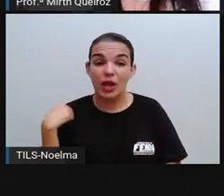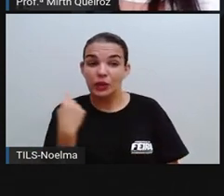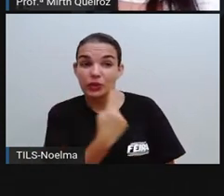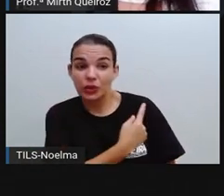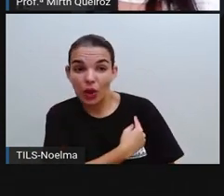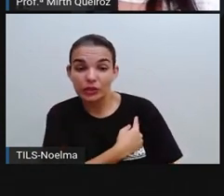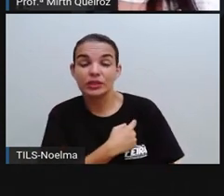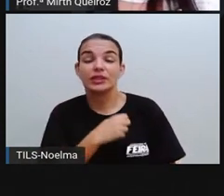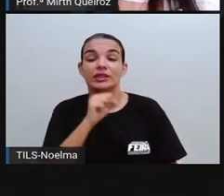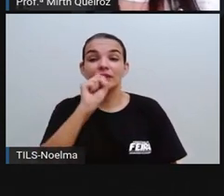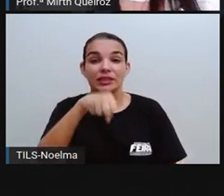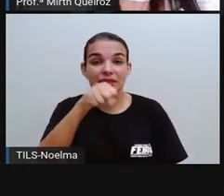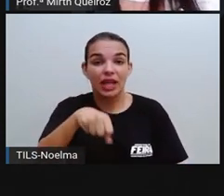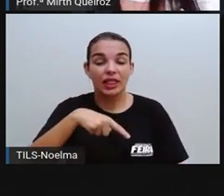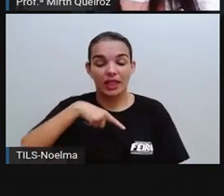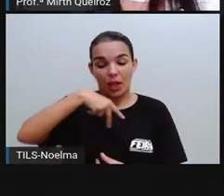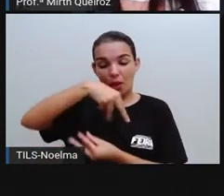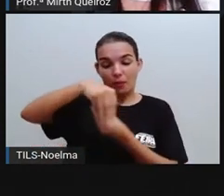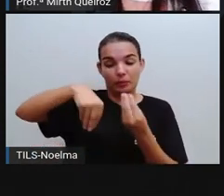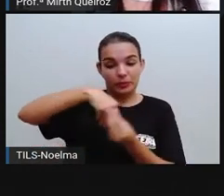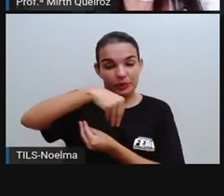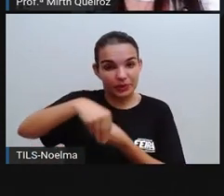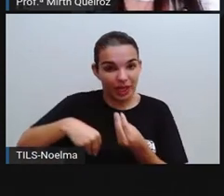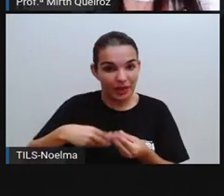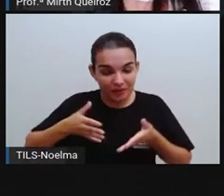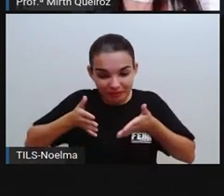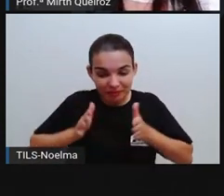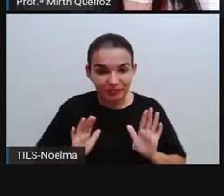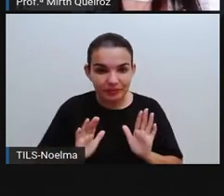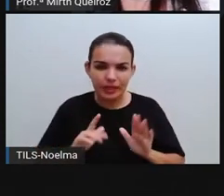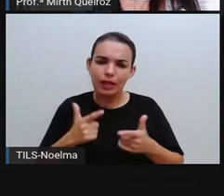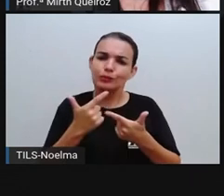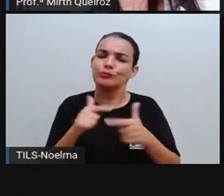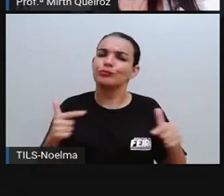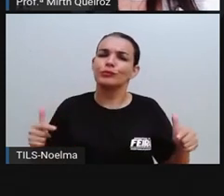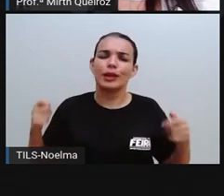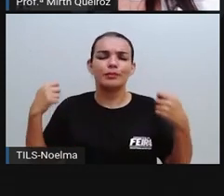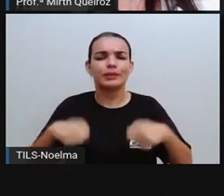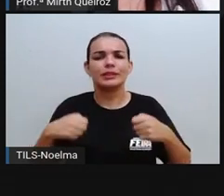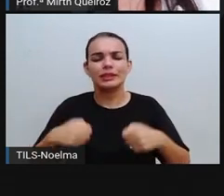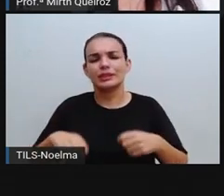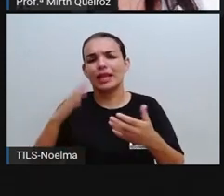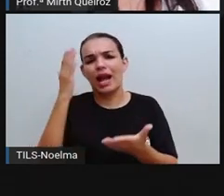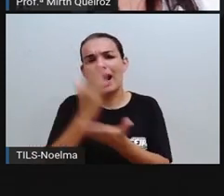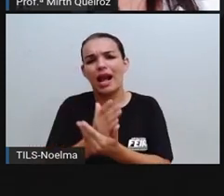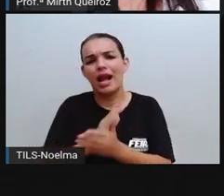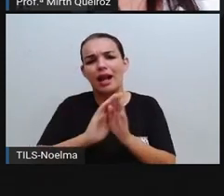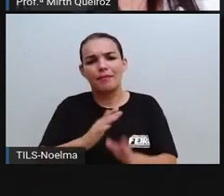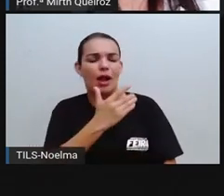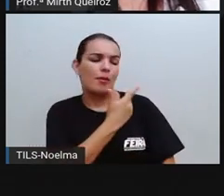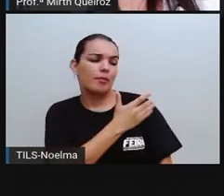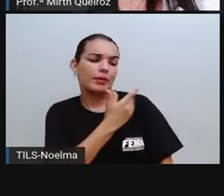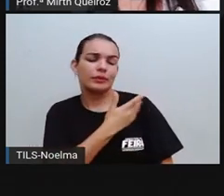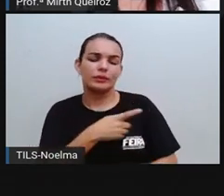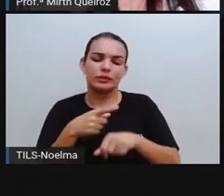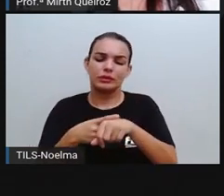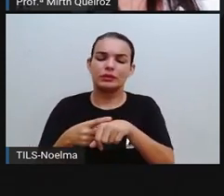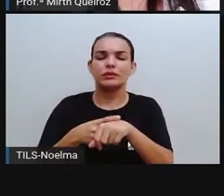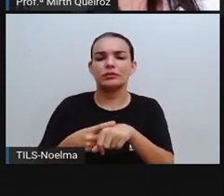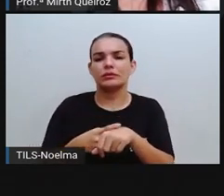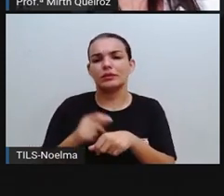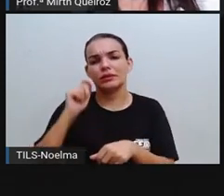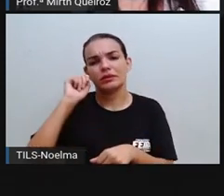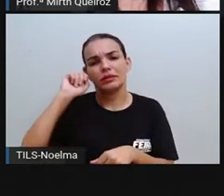frutos dessa miscigenação, não deveria haver o racismo. Infelizmente, mesmo a gente sabendo disso tudo,